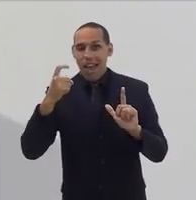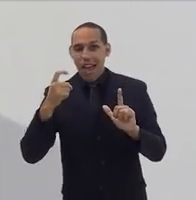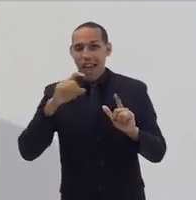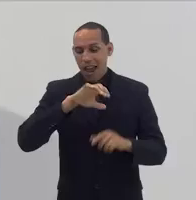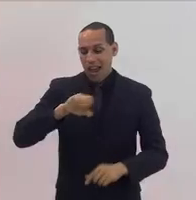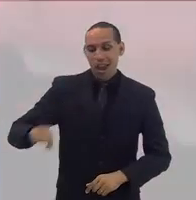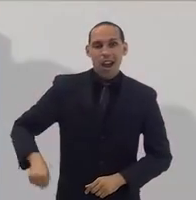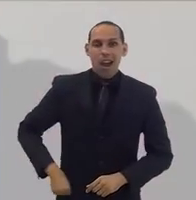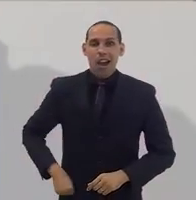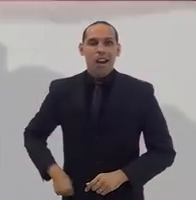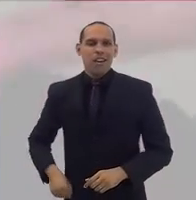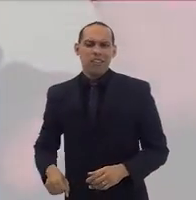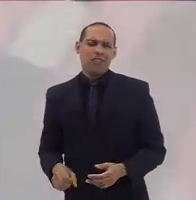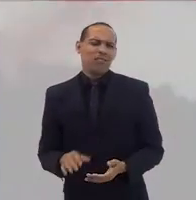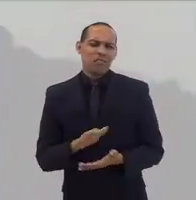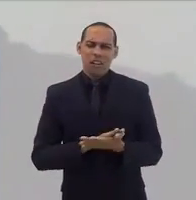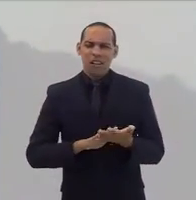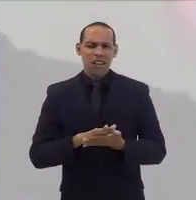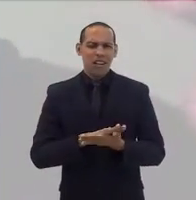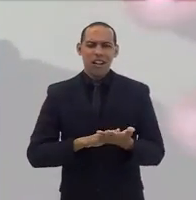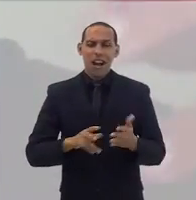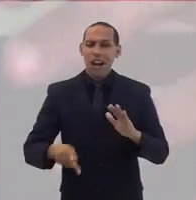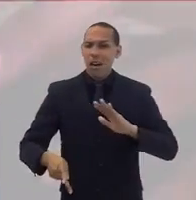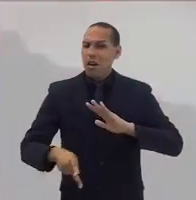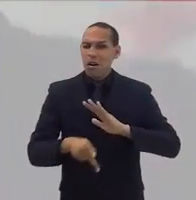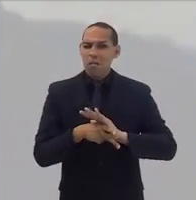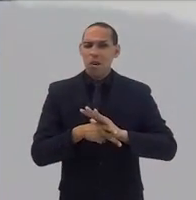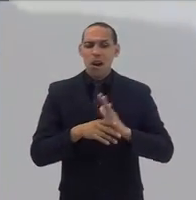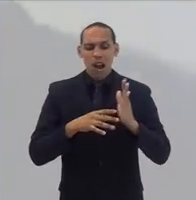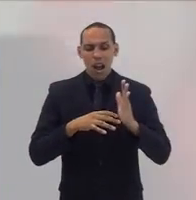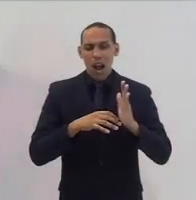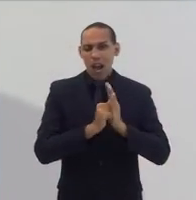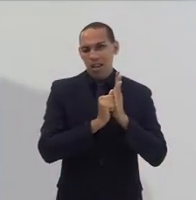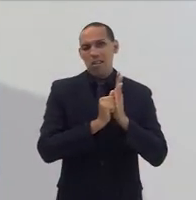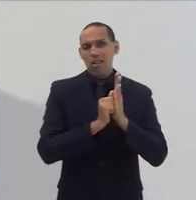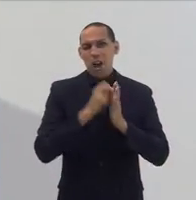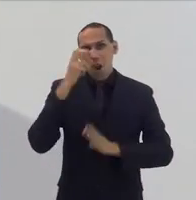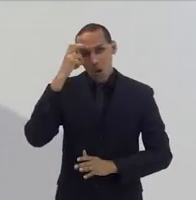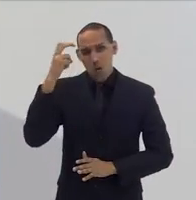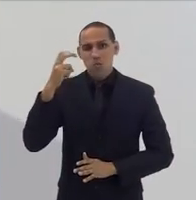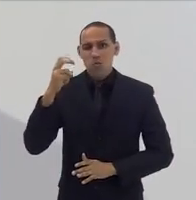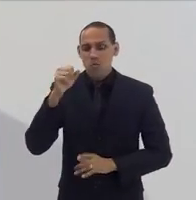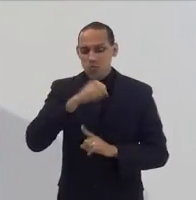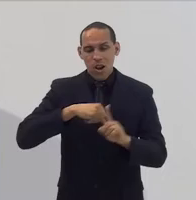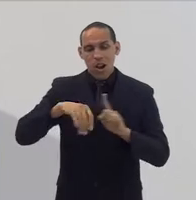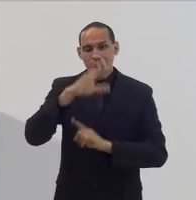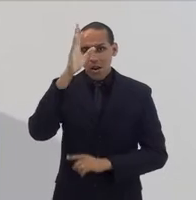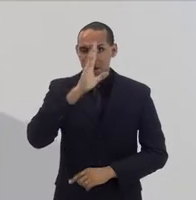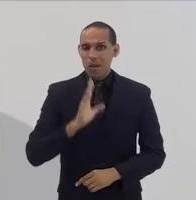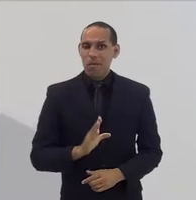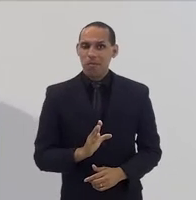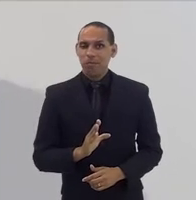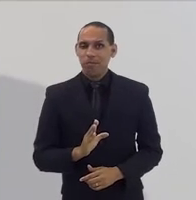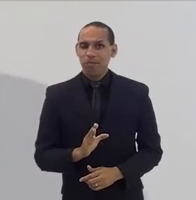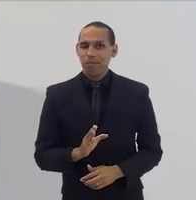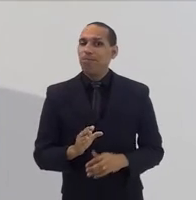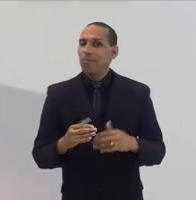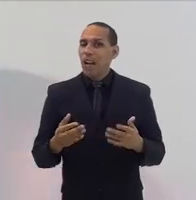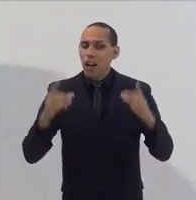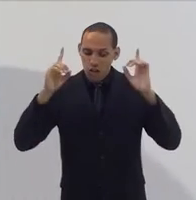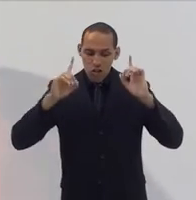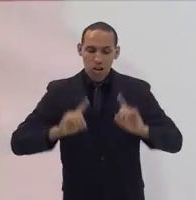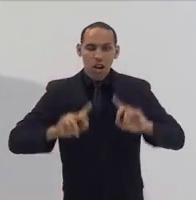proclamação da república. Isso está no registro cultural da sociedade brasileira. Então,